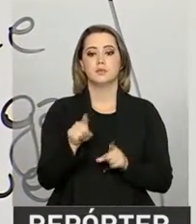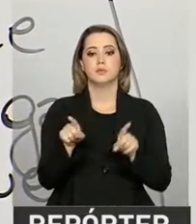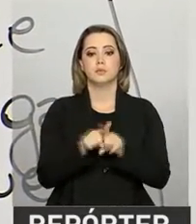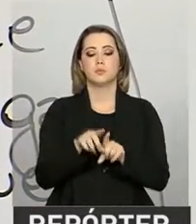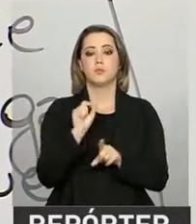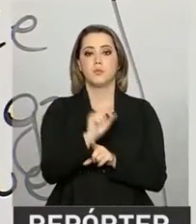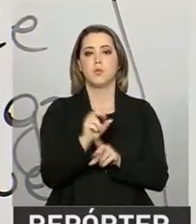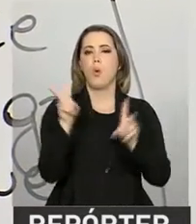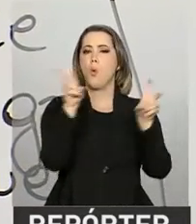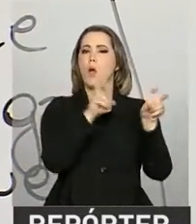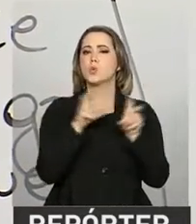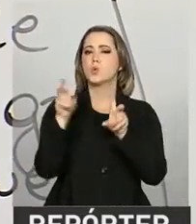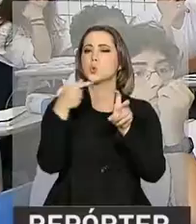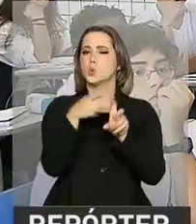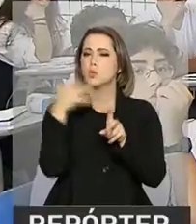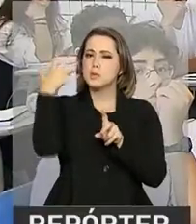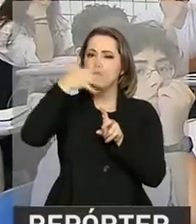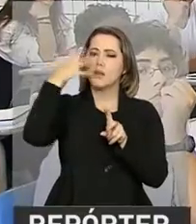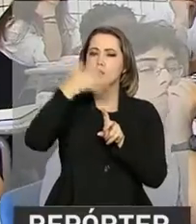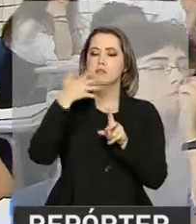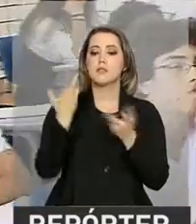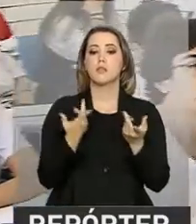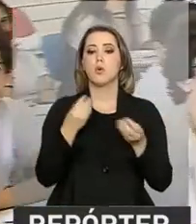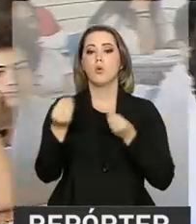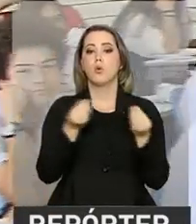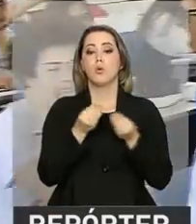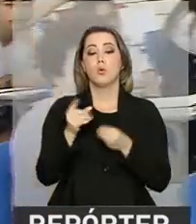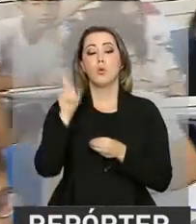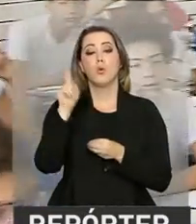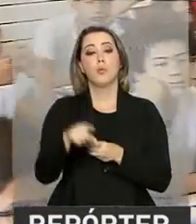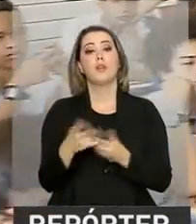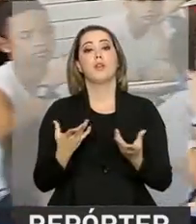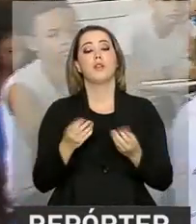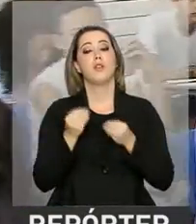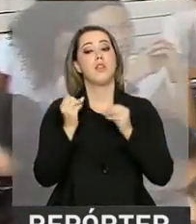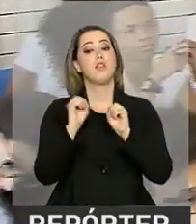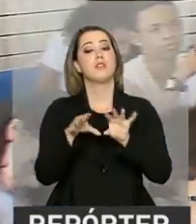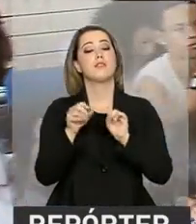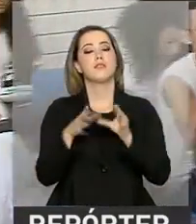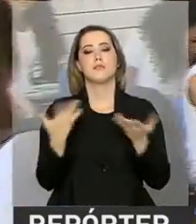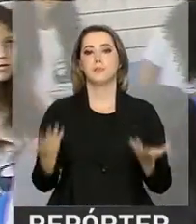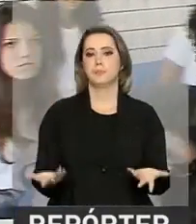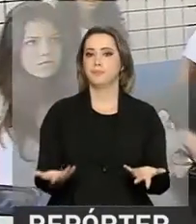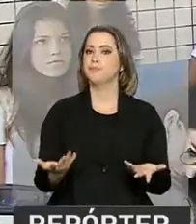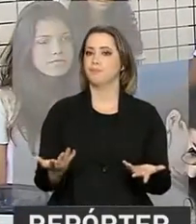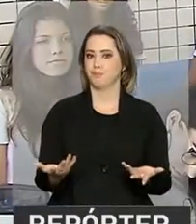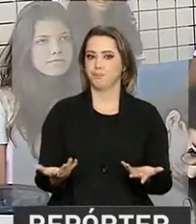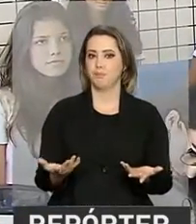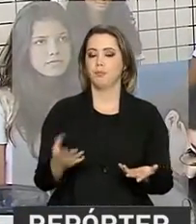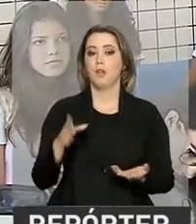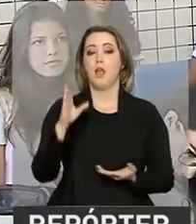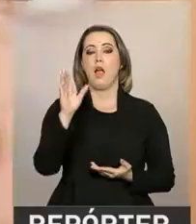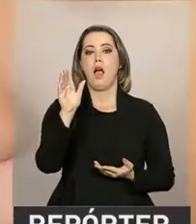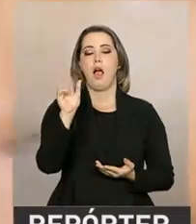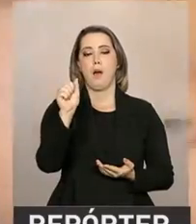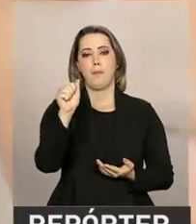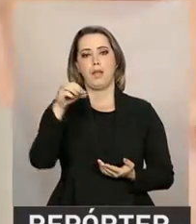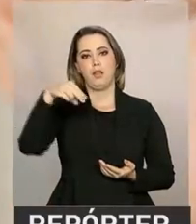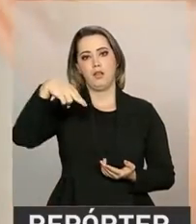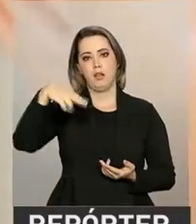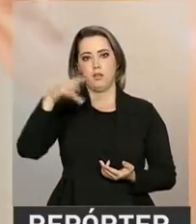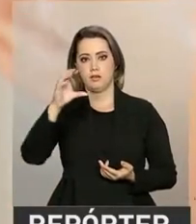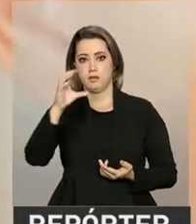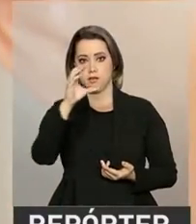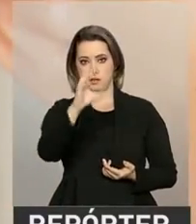O assunto abordado e o jeito de dar a aula. A Base Nacional Comum Curricular, a BNCC, vai